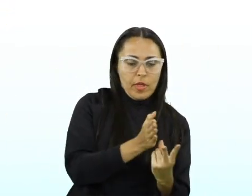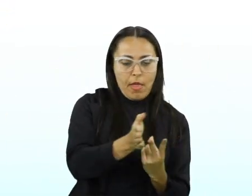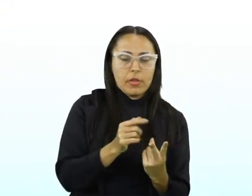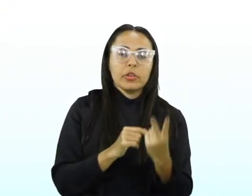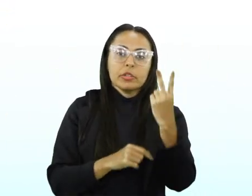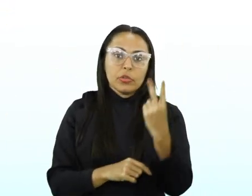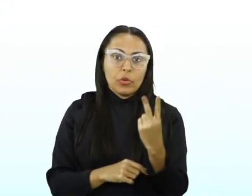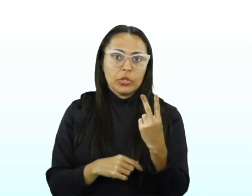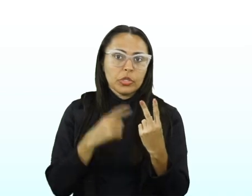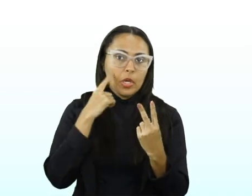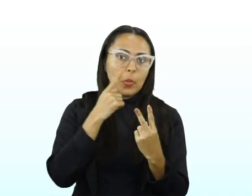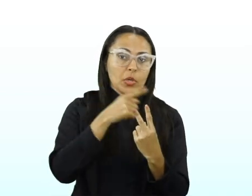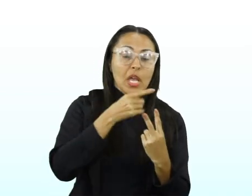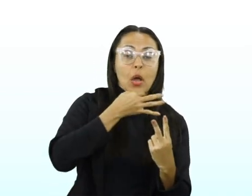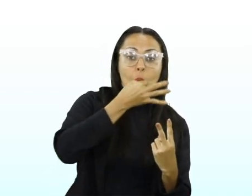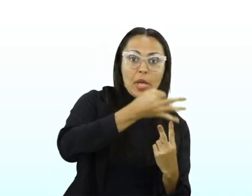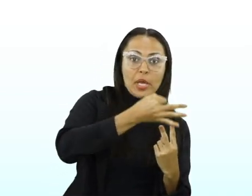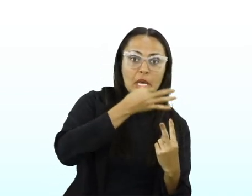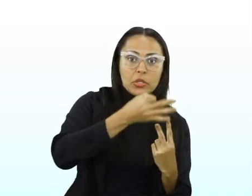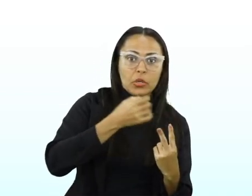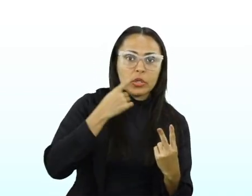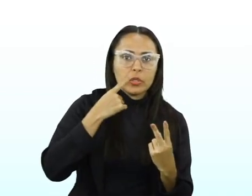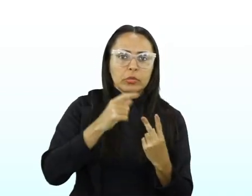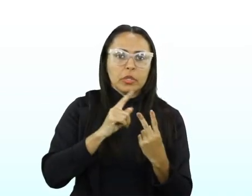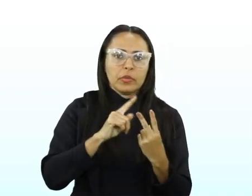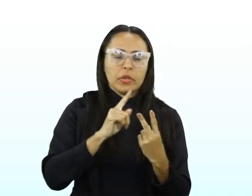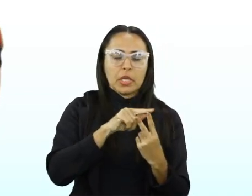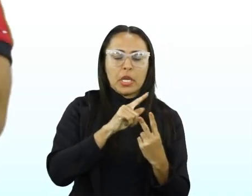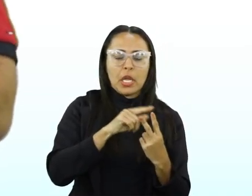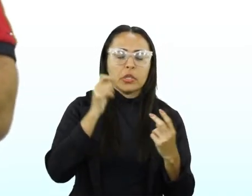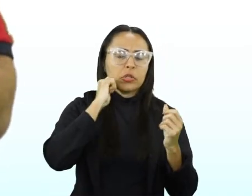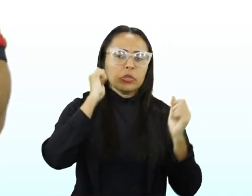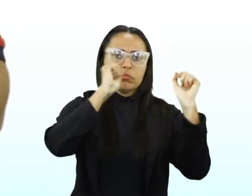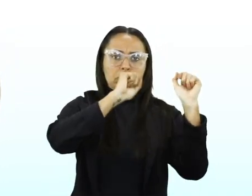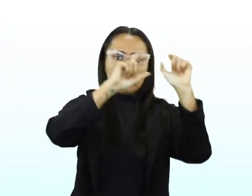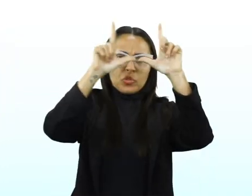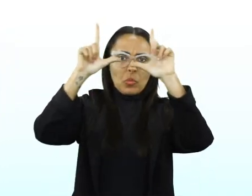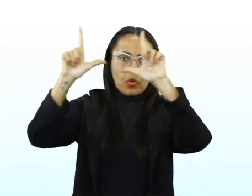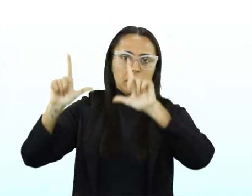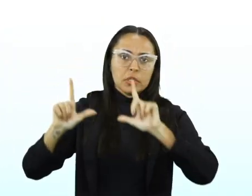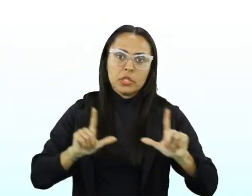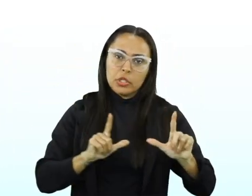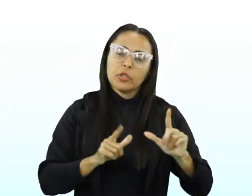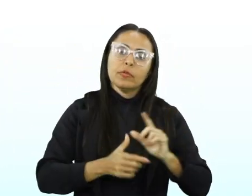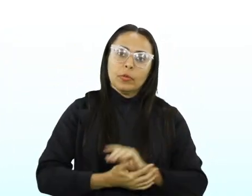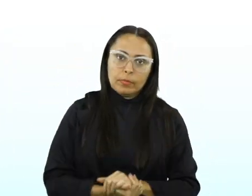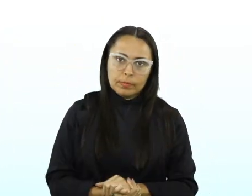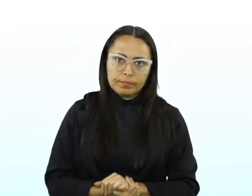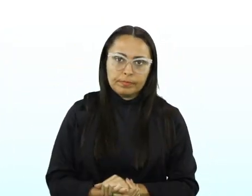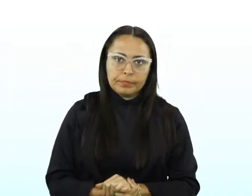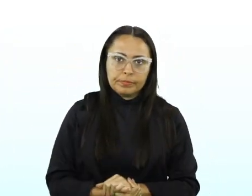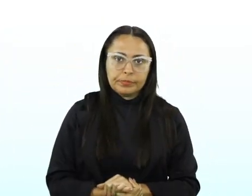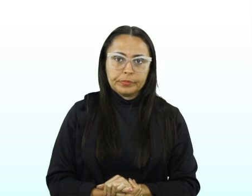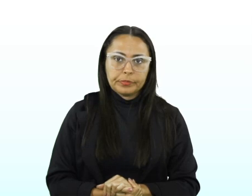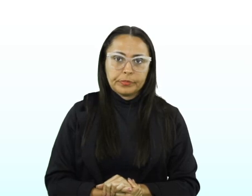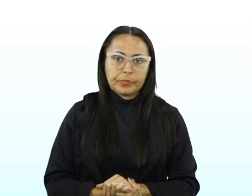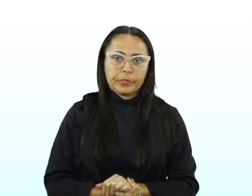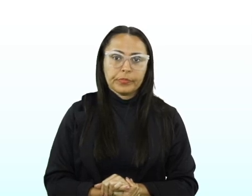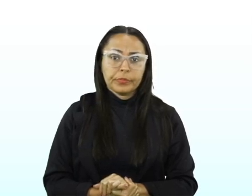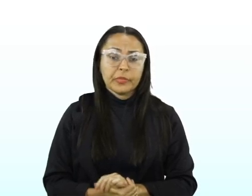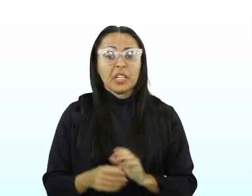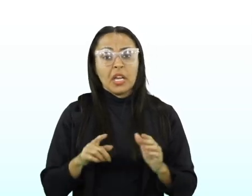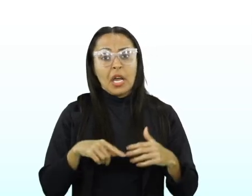um viés argumentativo e um viés expositivo. Quando a gente fala que o texto é dissertativo expositivo, olha,